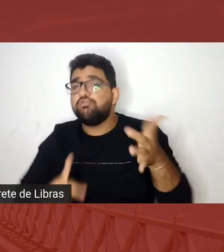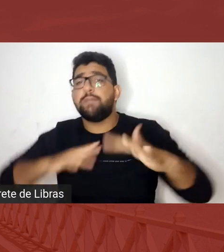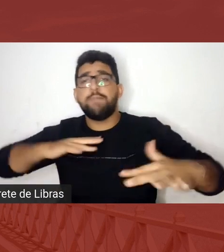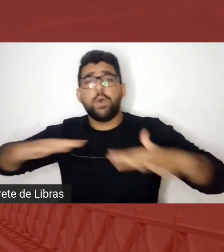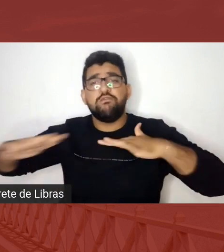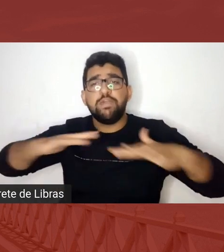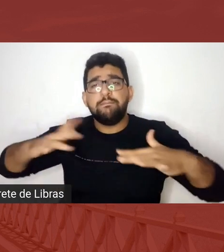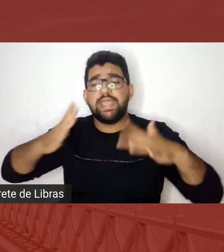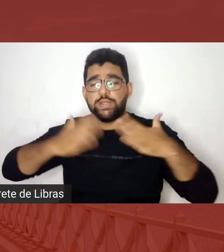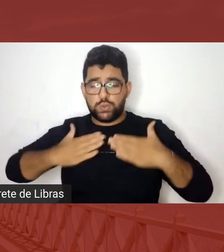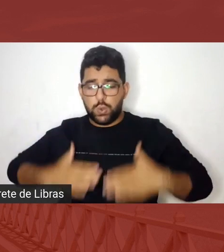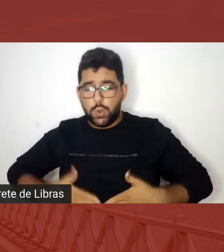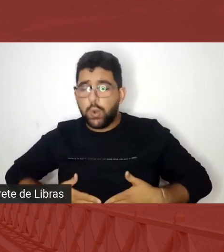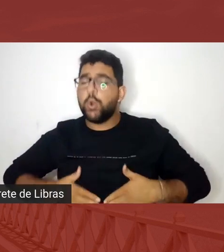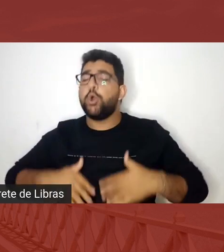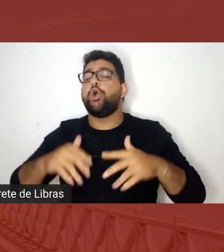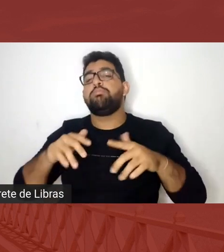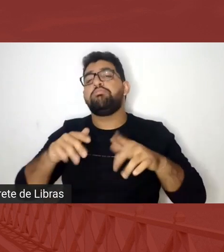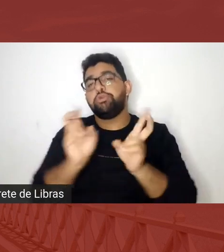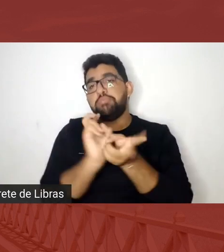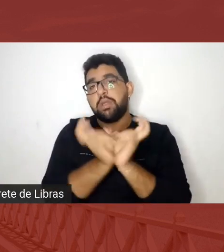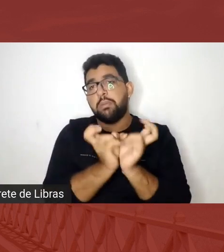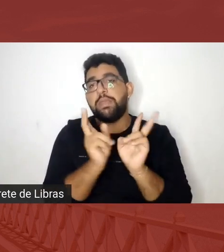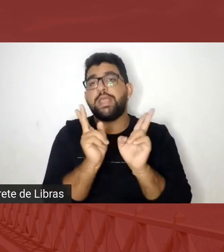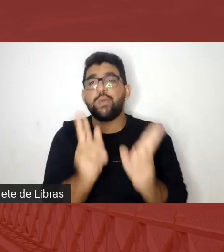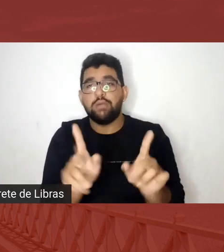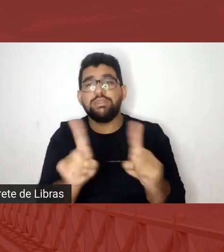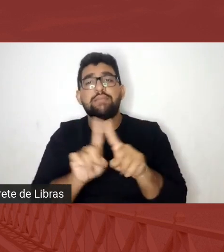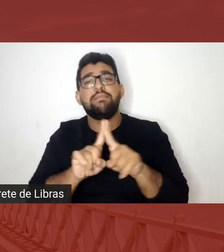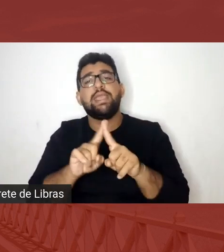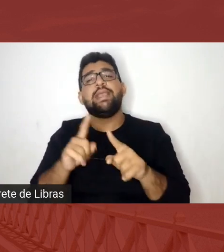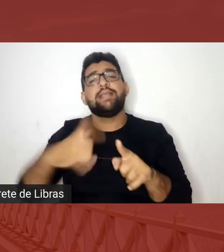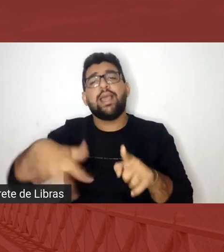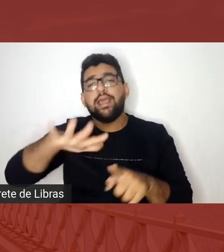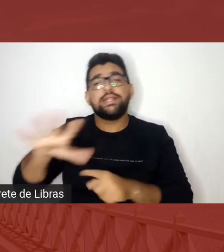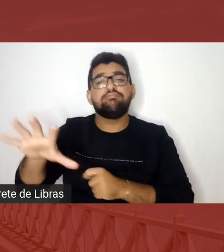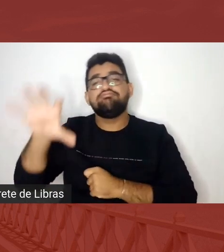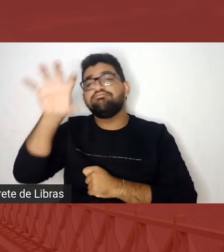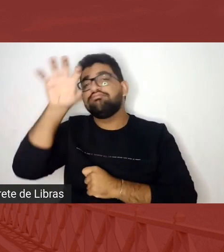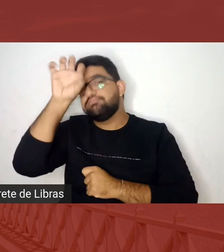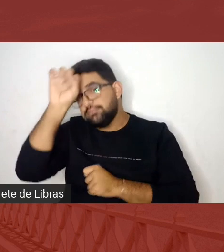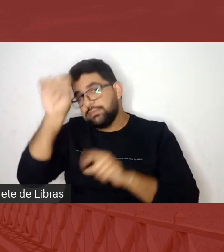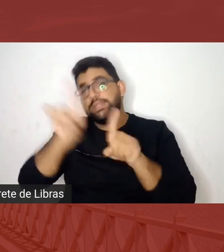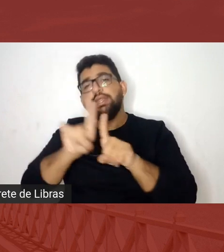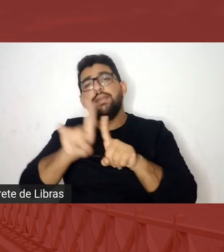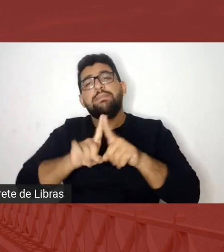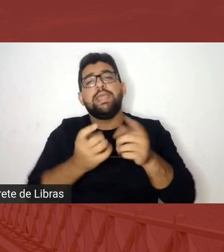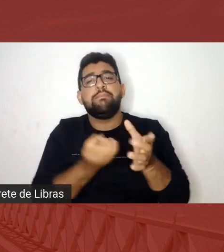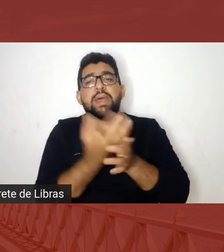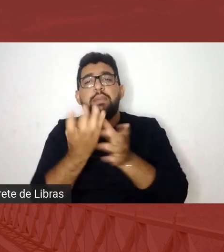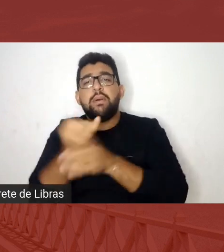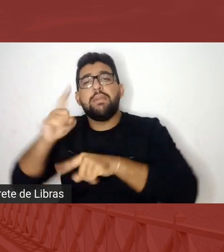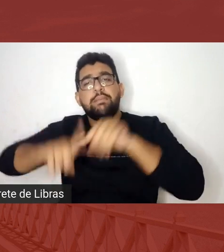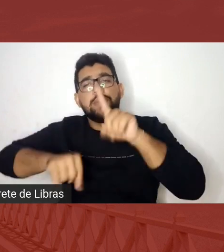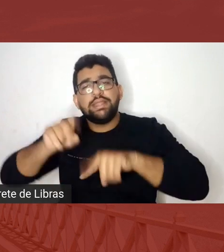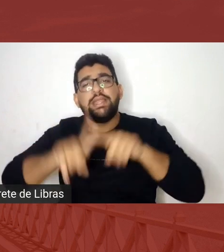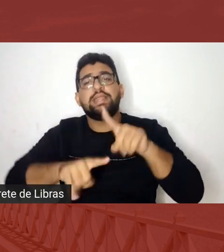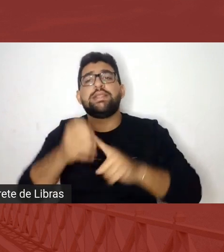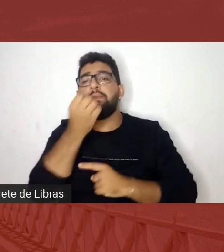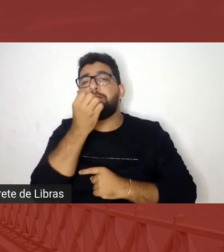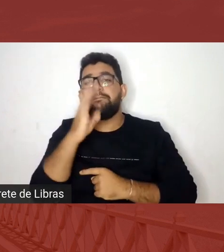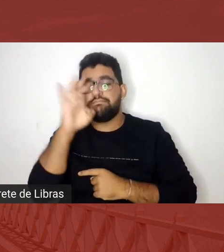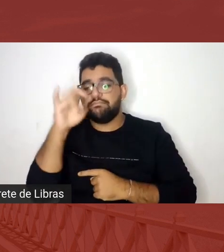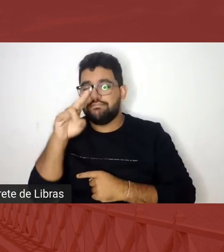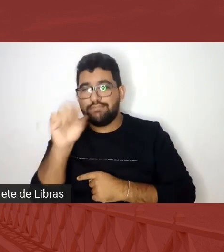capoeira, trabalharmos espiritualidade, produzirmos bens culturais que constituem os nossos patrimônios.